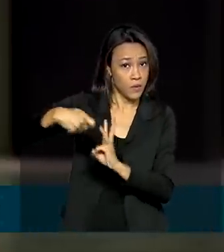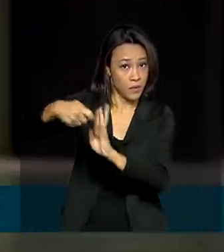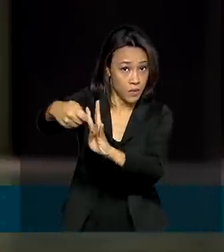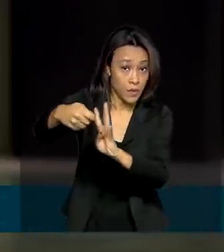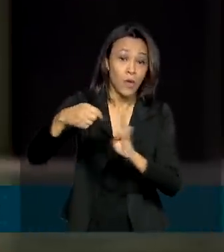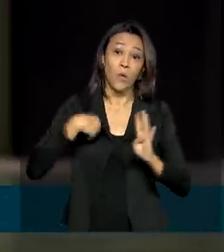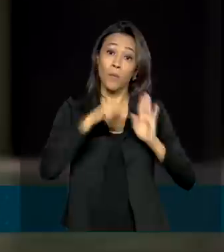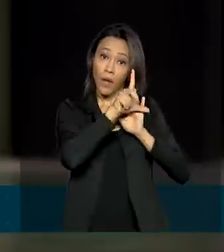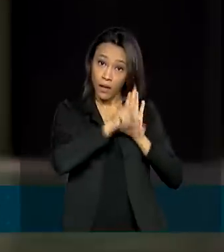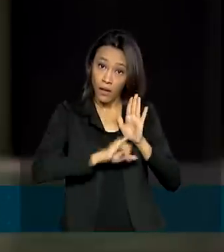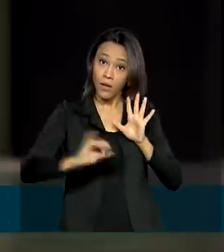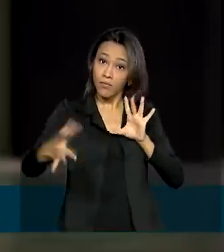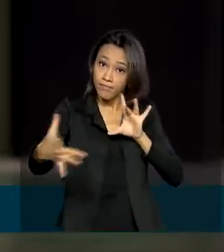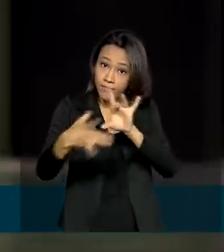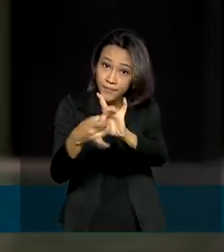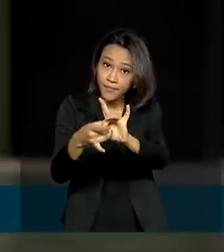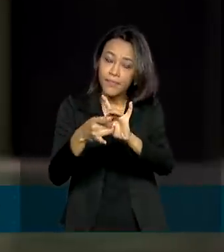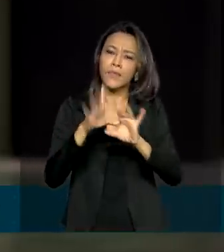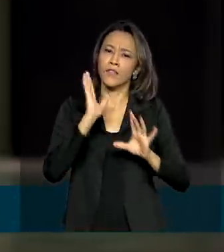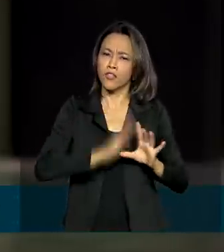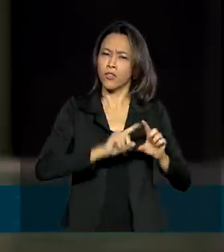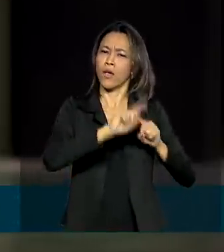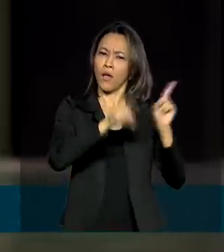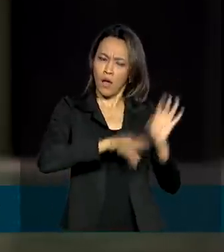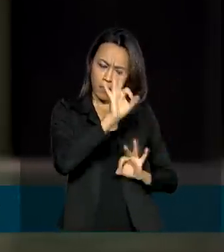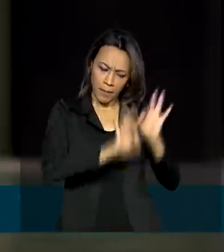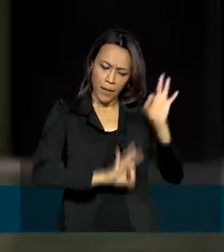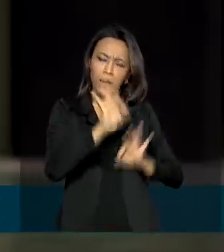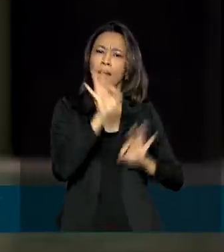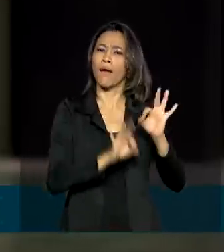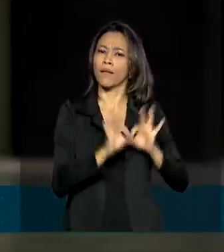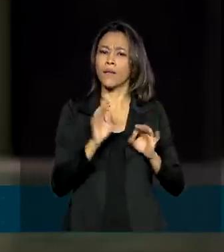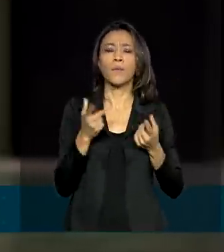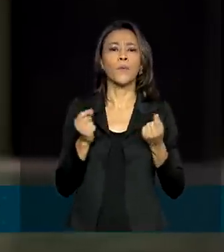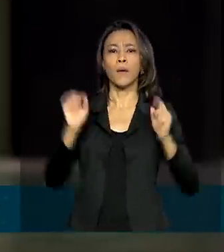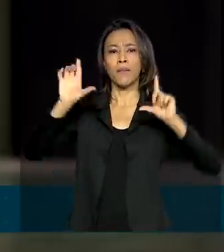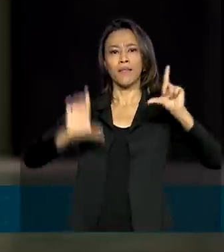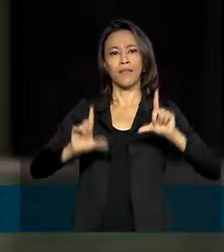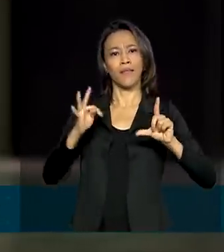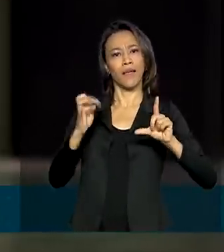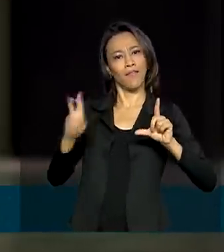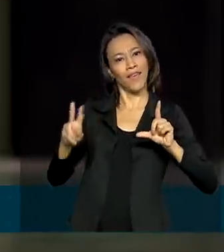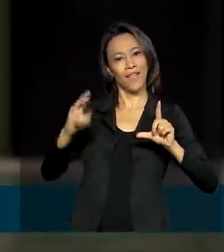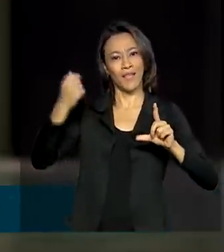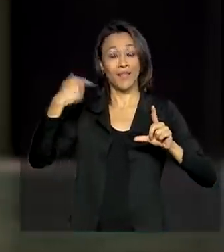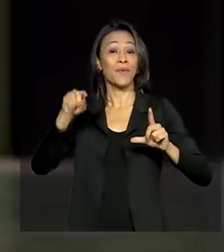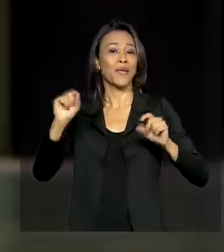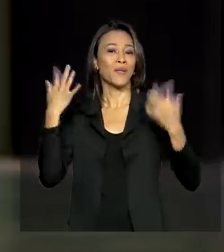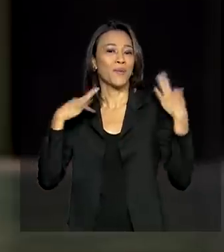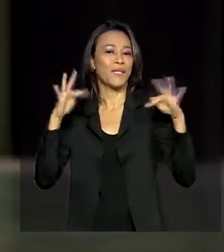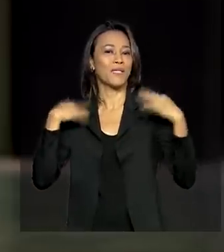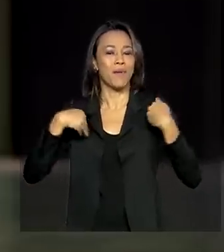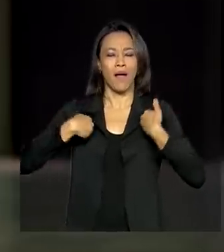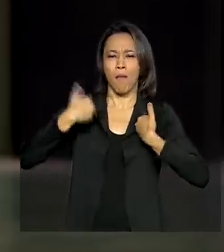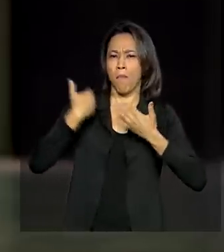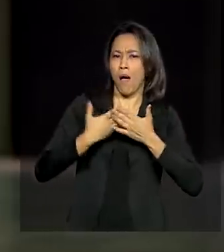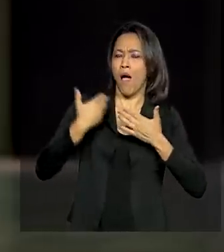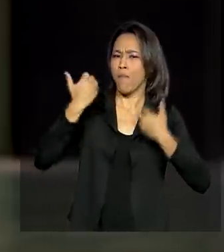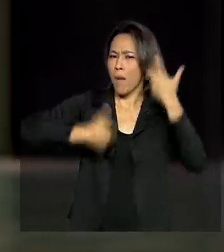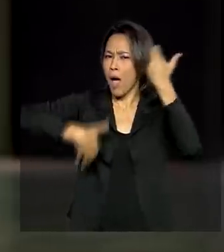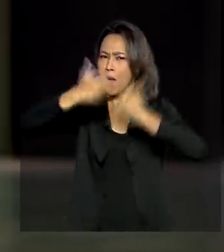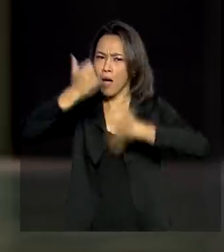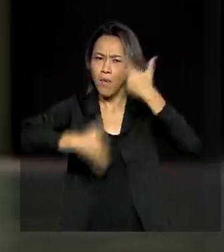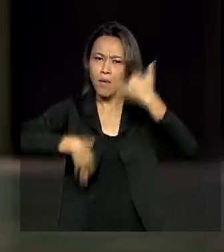Aldir Blanc. E está sendo preparada a TV Turismo, que vai disponibilizar aulas e cursos de qualificação